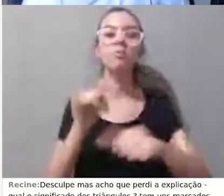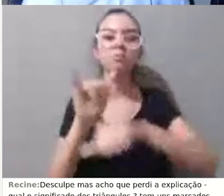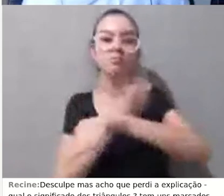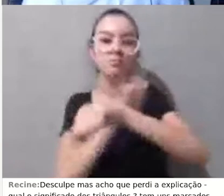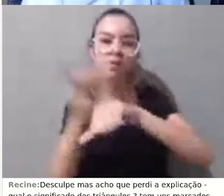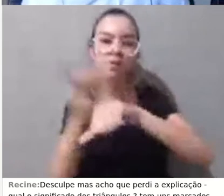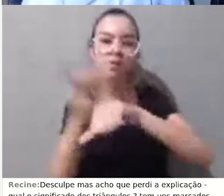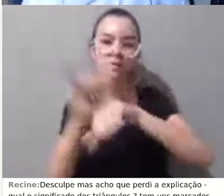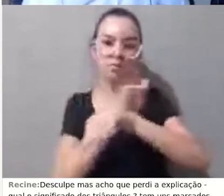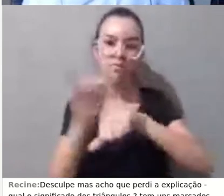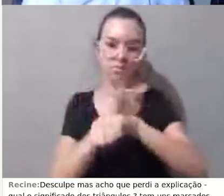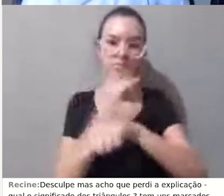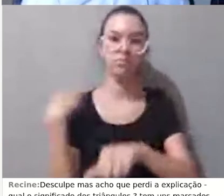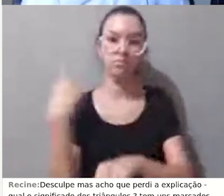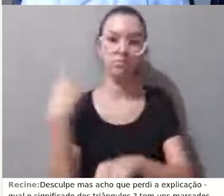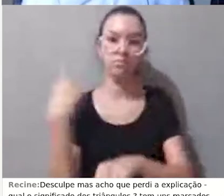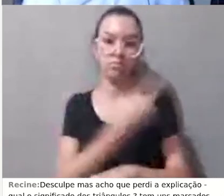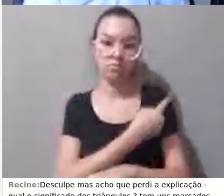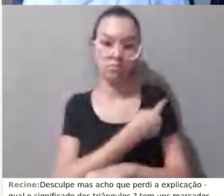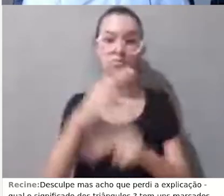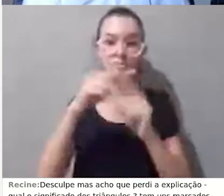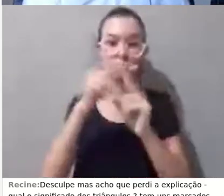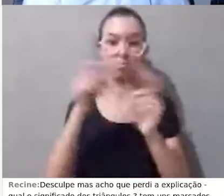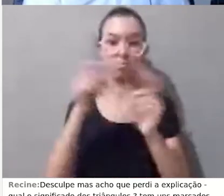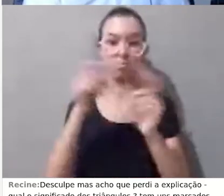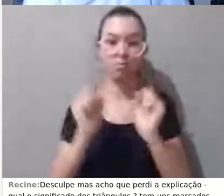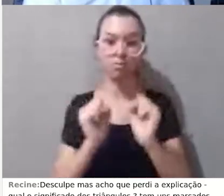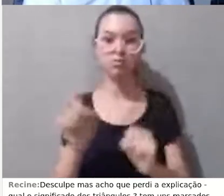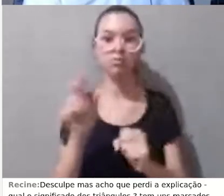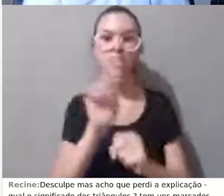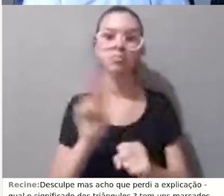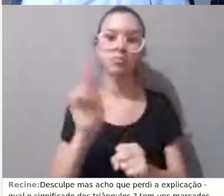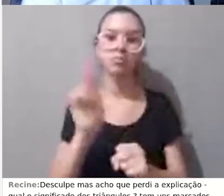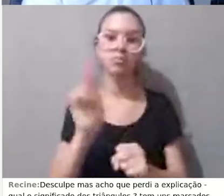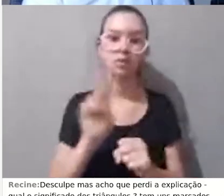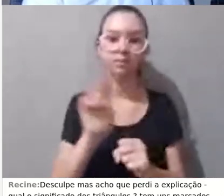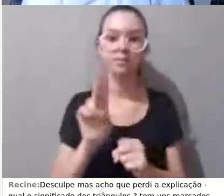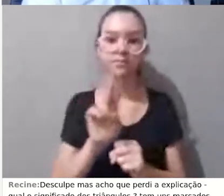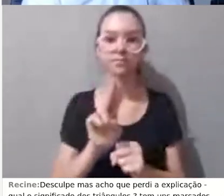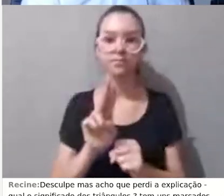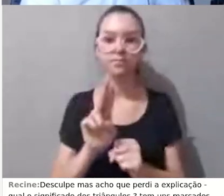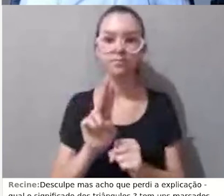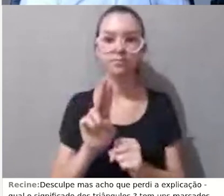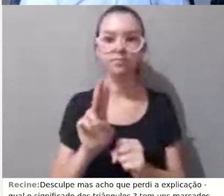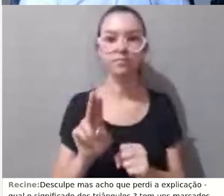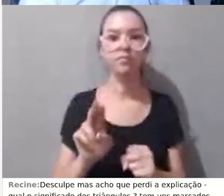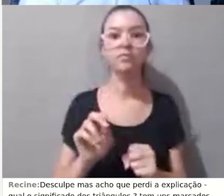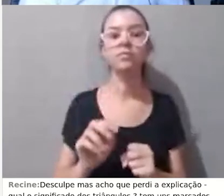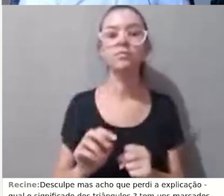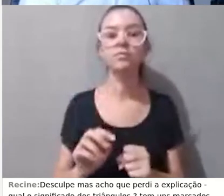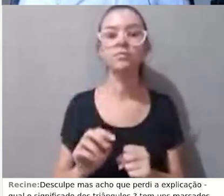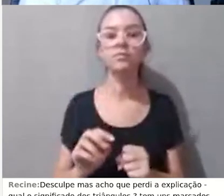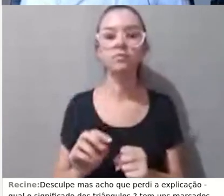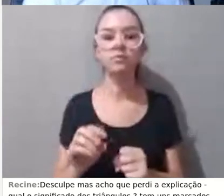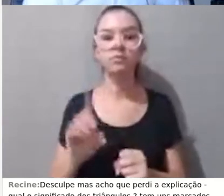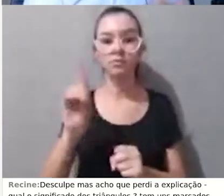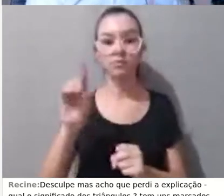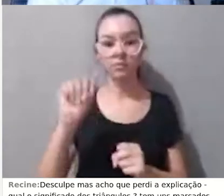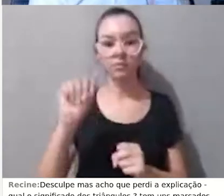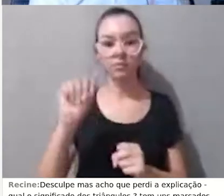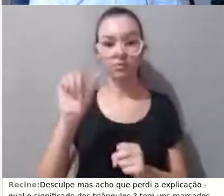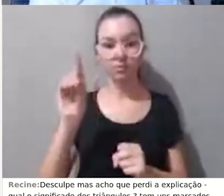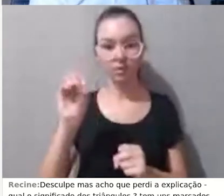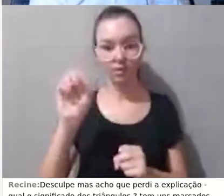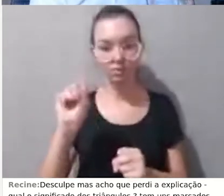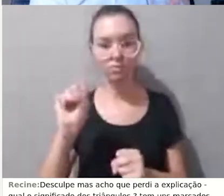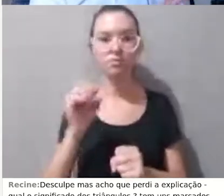o mais importante de se alientar é que o Moodle, ao ter os dados, eu tenho possibilidade de atuação, se eu não tenho